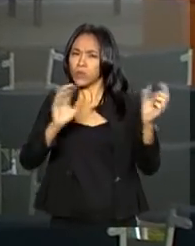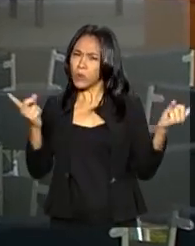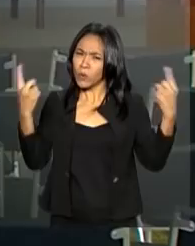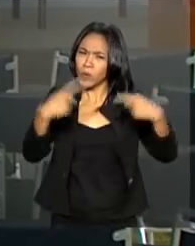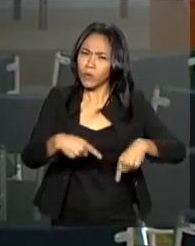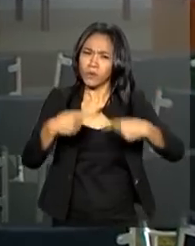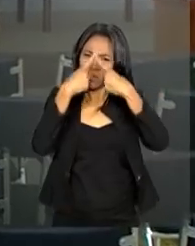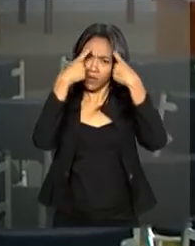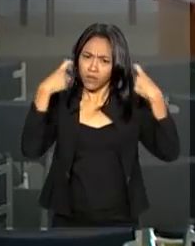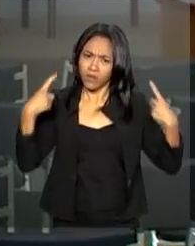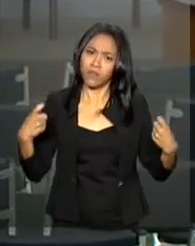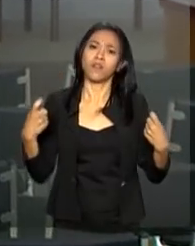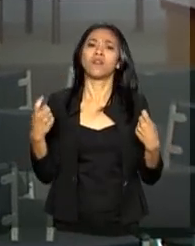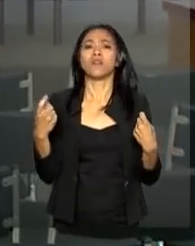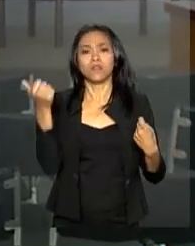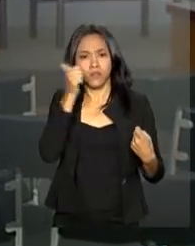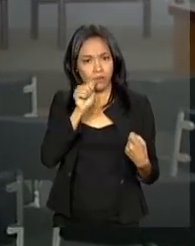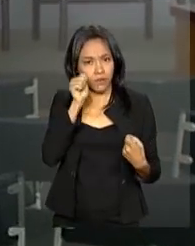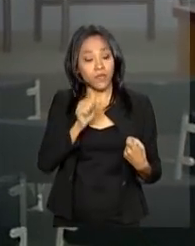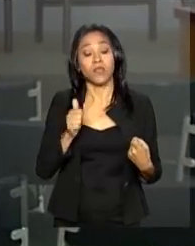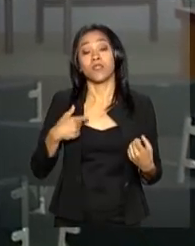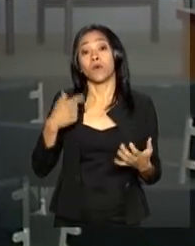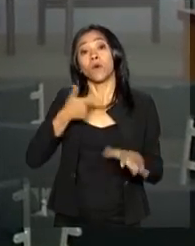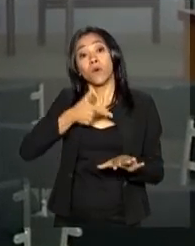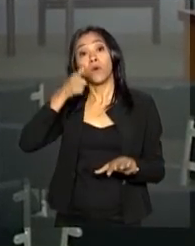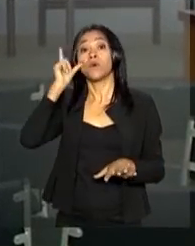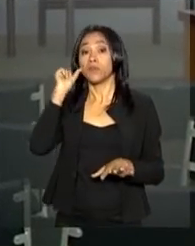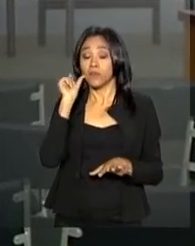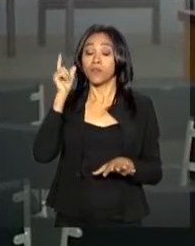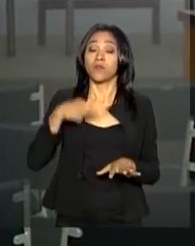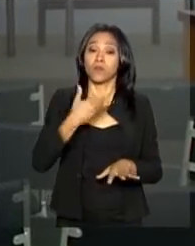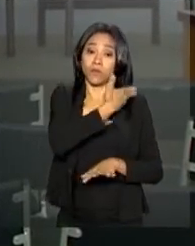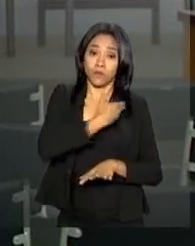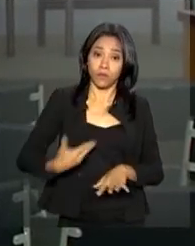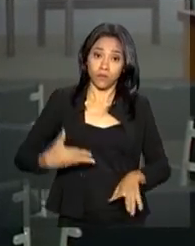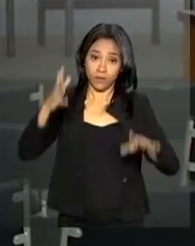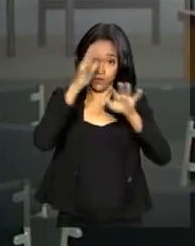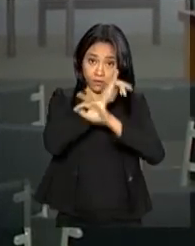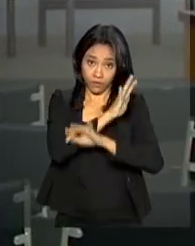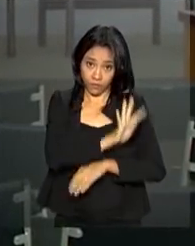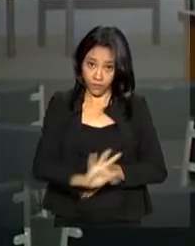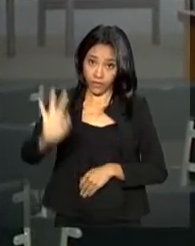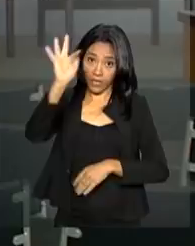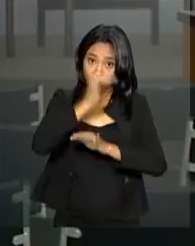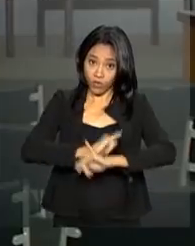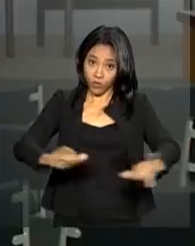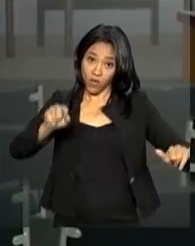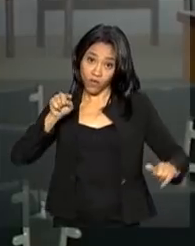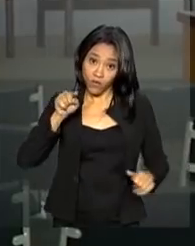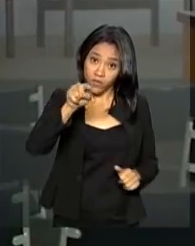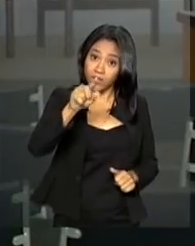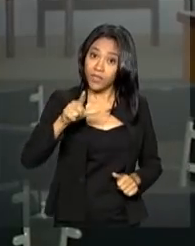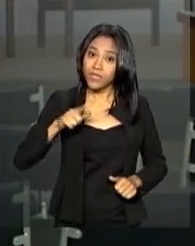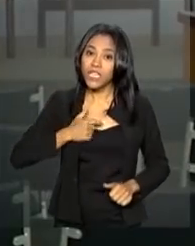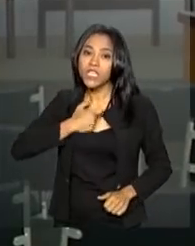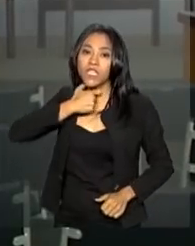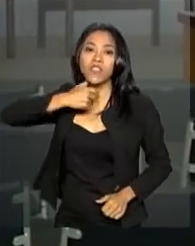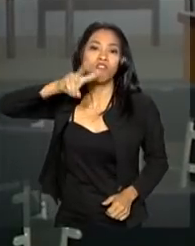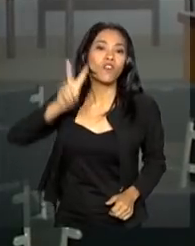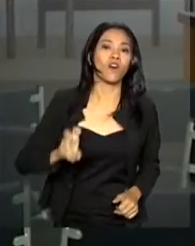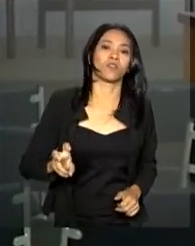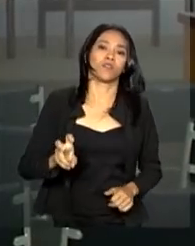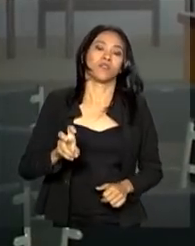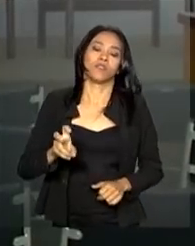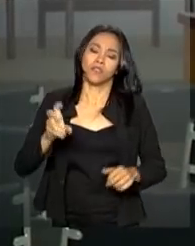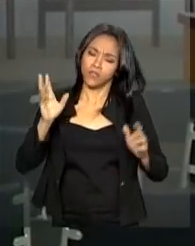contra a Mulher. No domingo, antes de ontem, o governo federal lançou a campanha Você Tem Voz, que alerta para o tema.